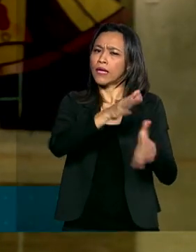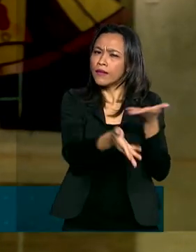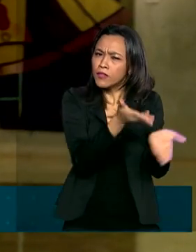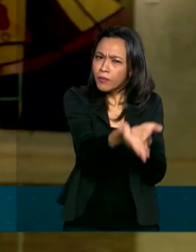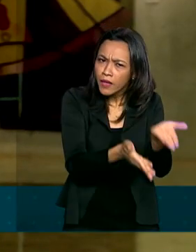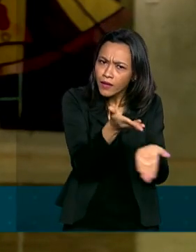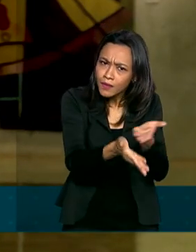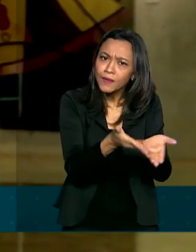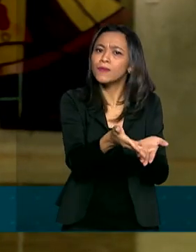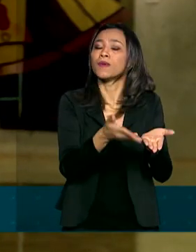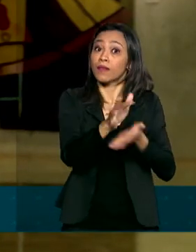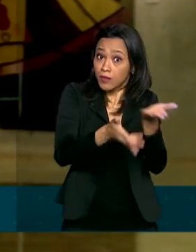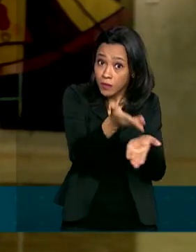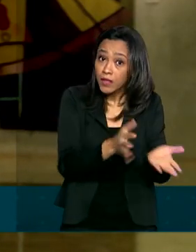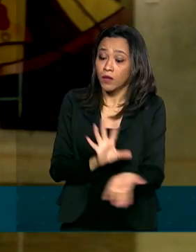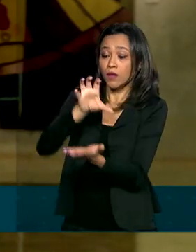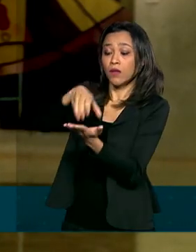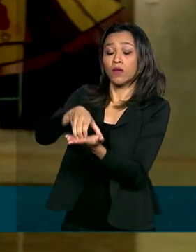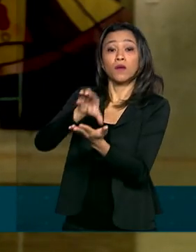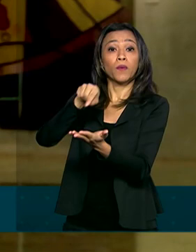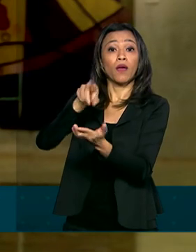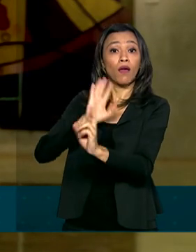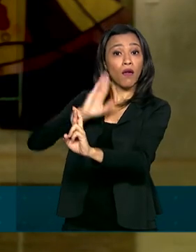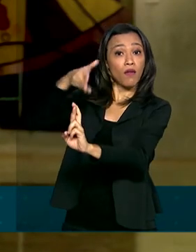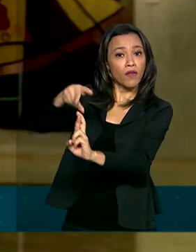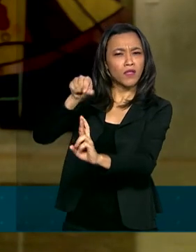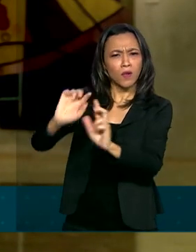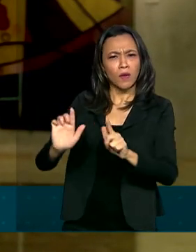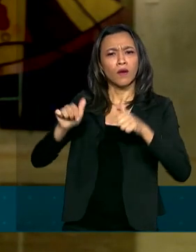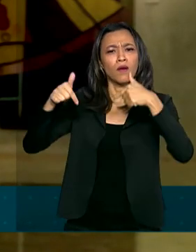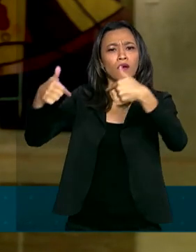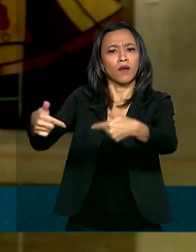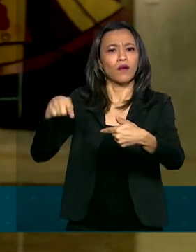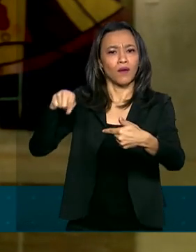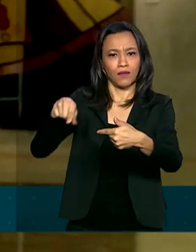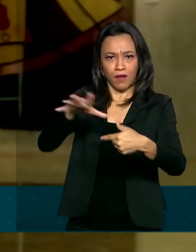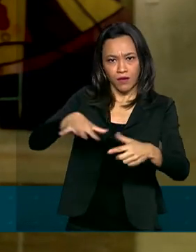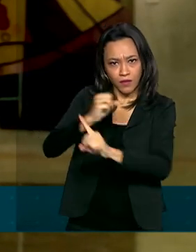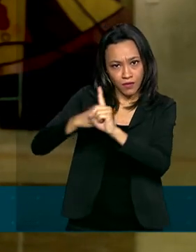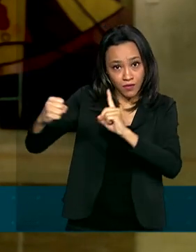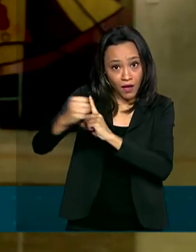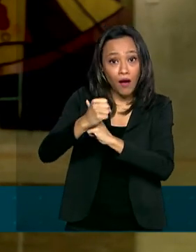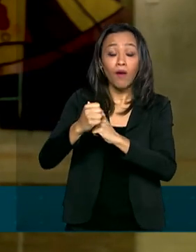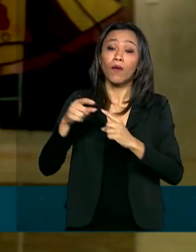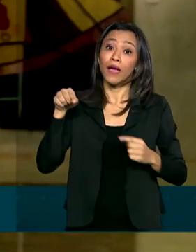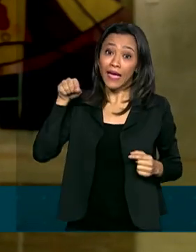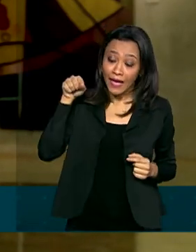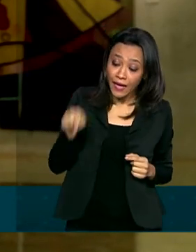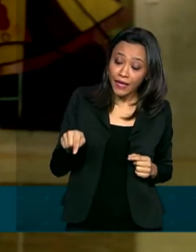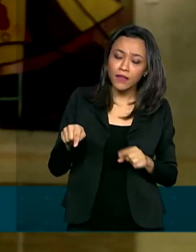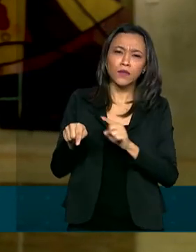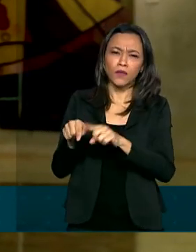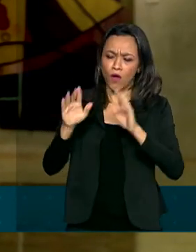e o Centro Comunitário de Referência para Enfrentamento à Covid-19, esse último com foco em comunidades e